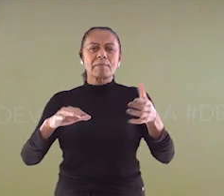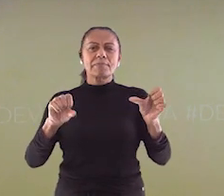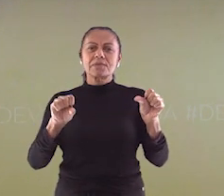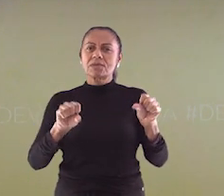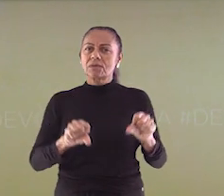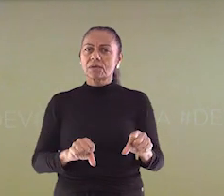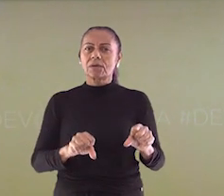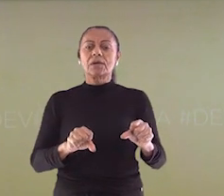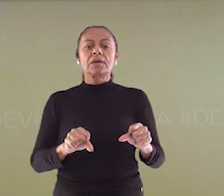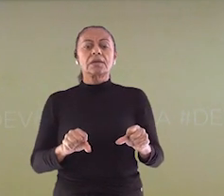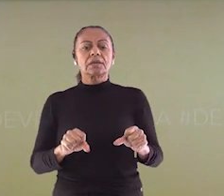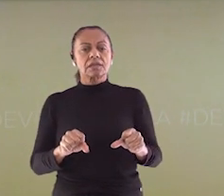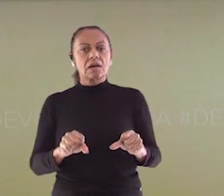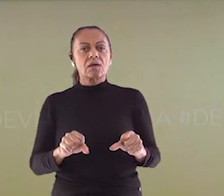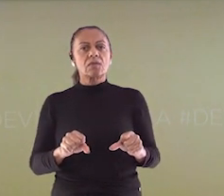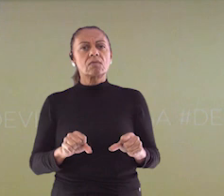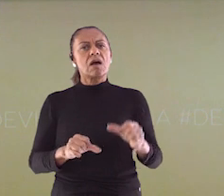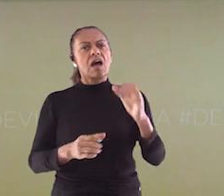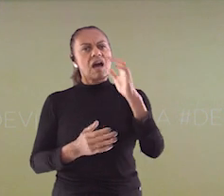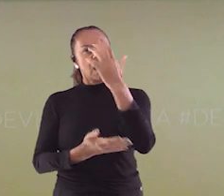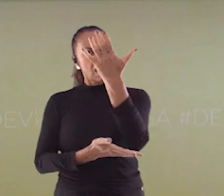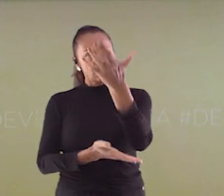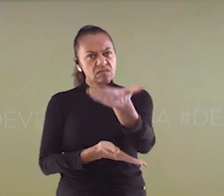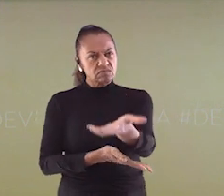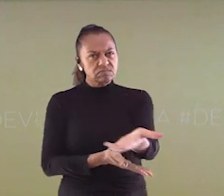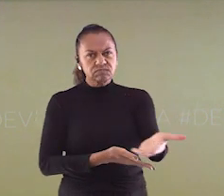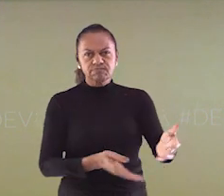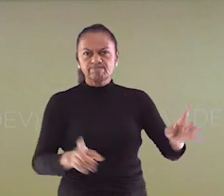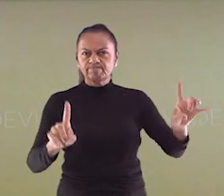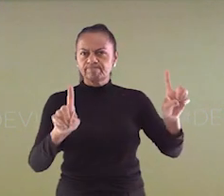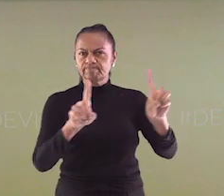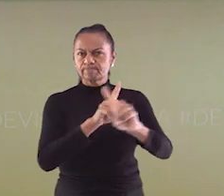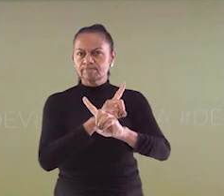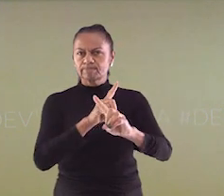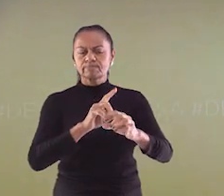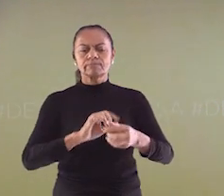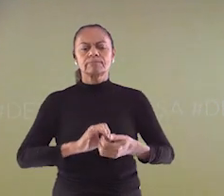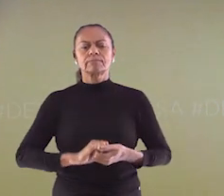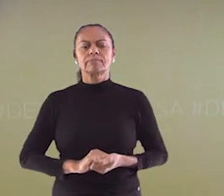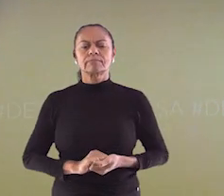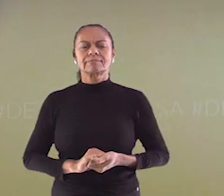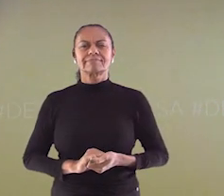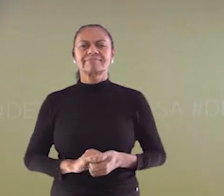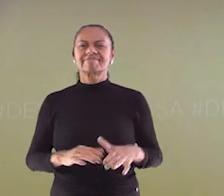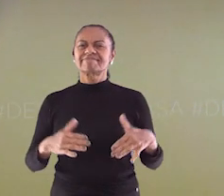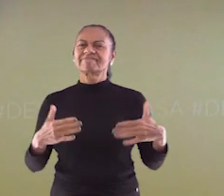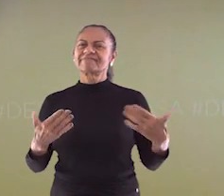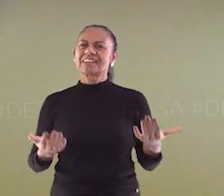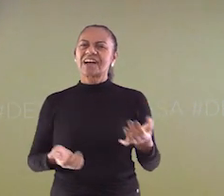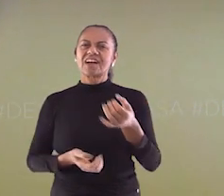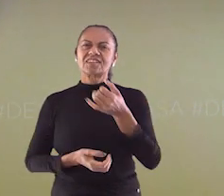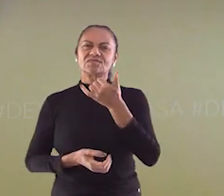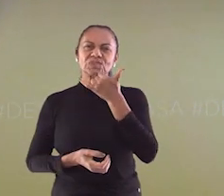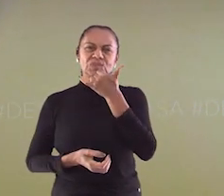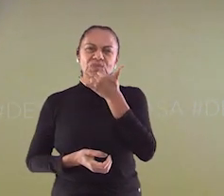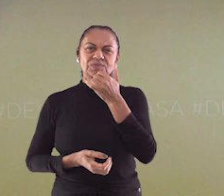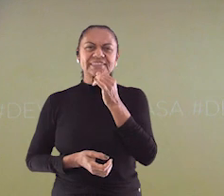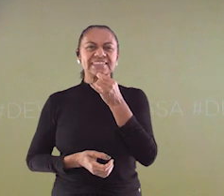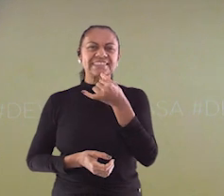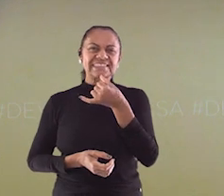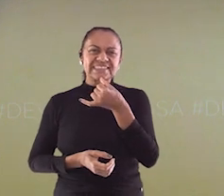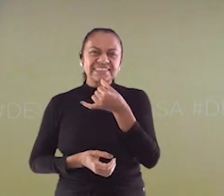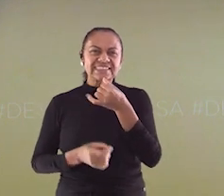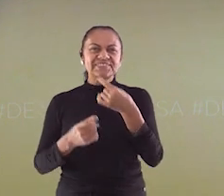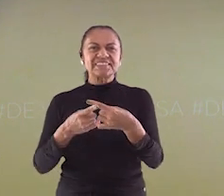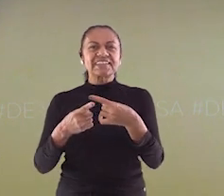situação. Então, queridos, digam não ao desmatamento. Infelizmente, nossa aula está terminando,